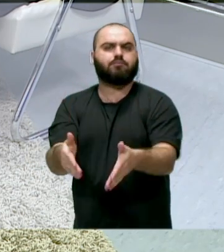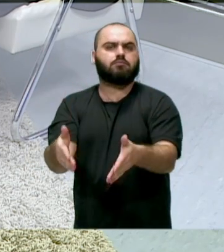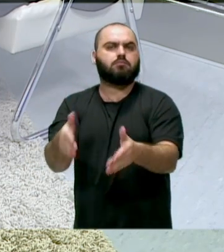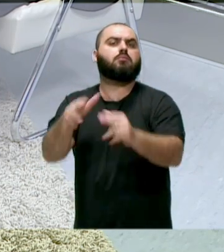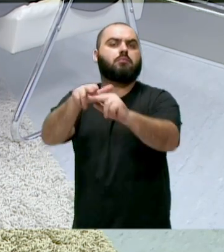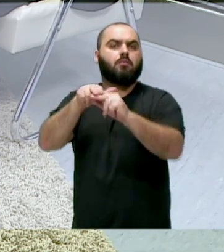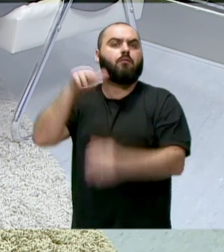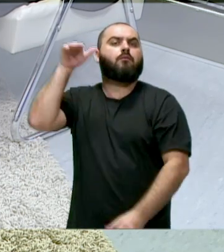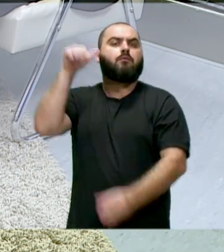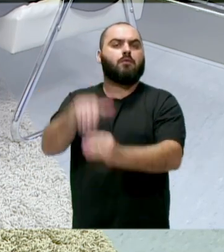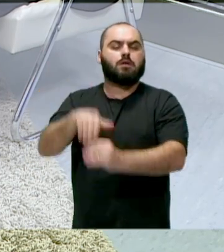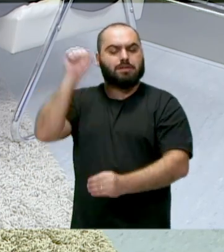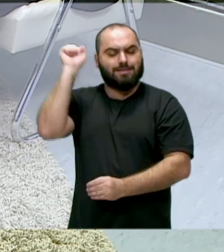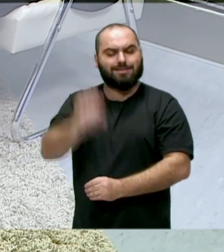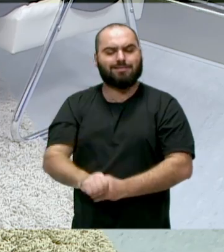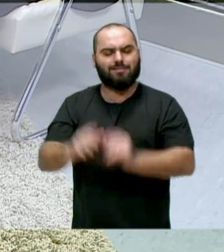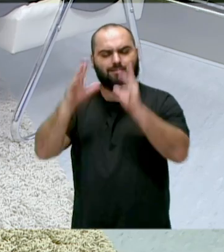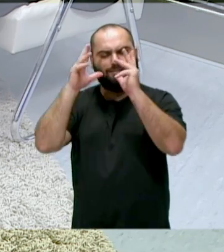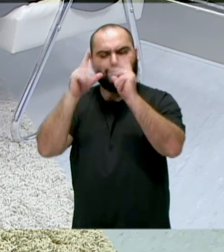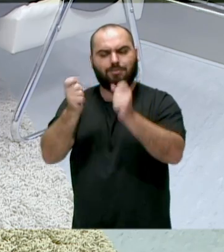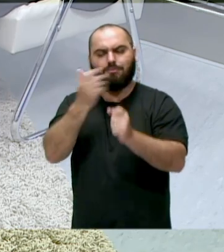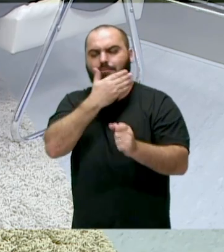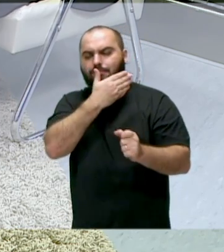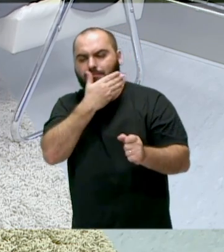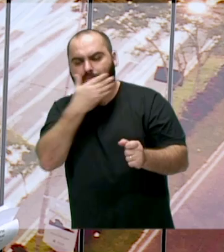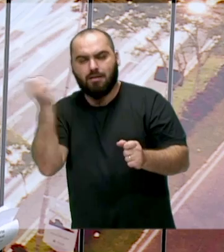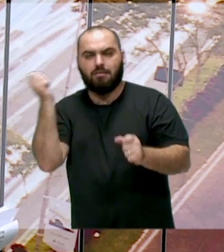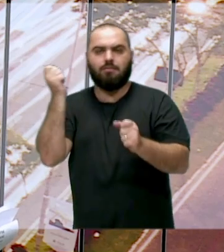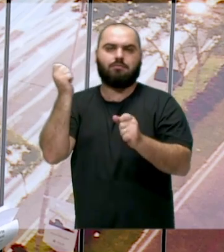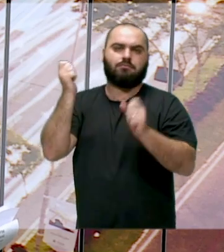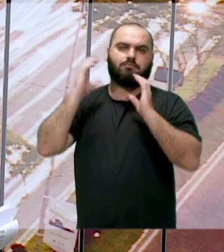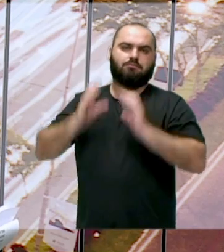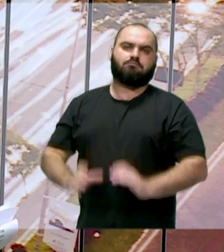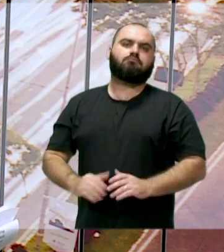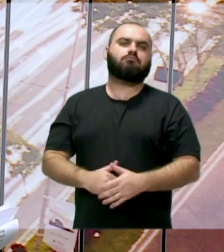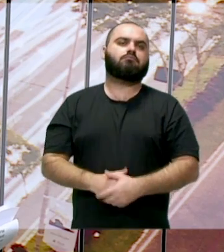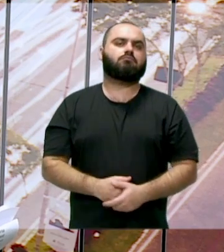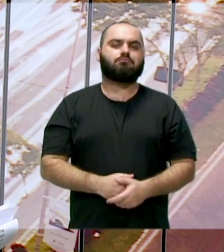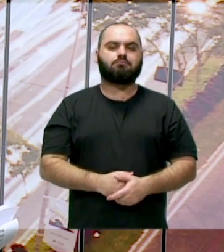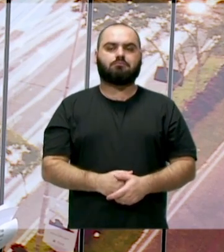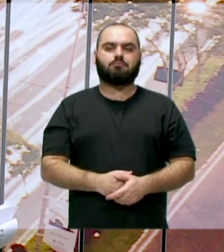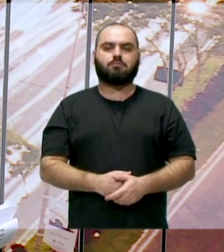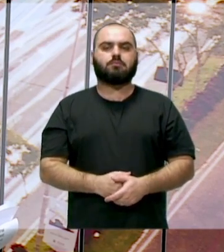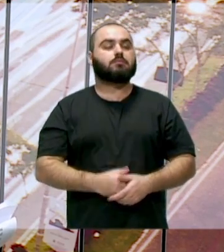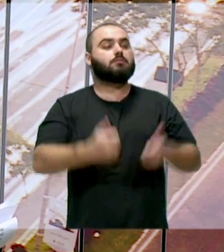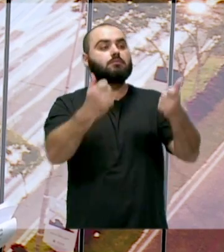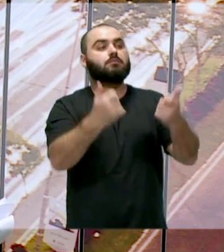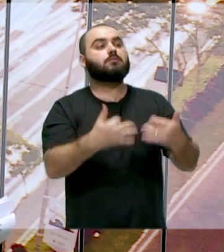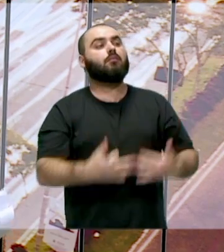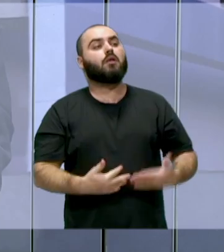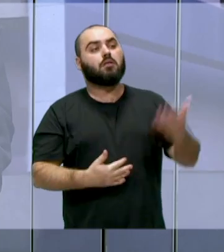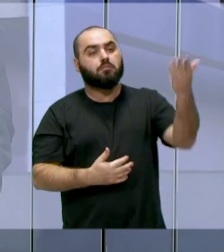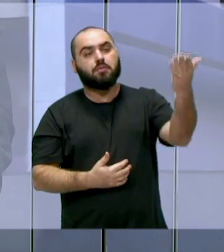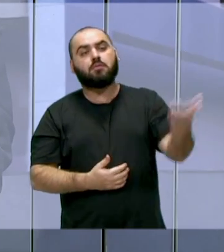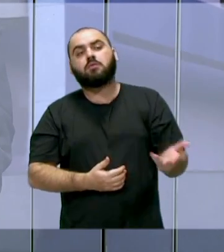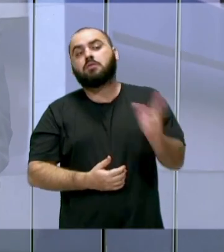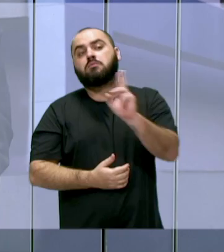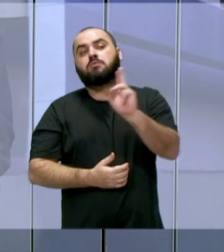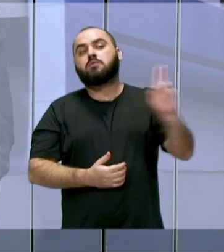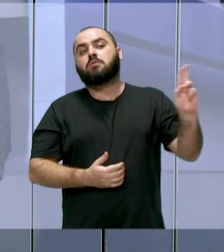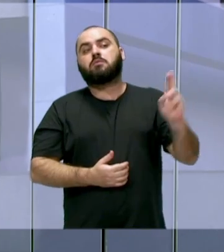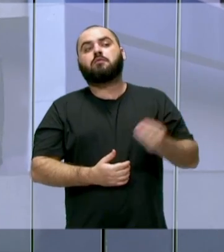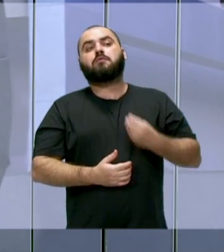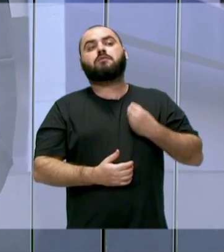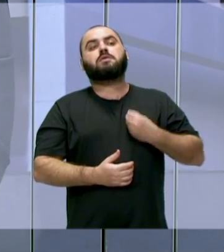aquilo que for de bem para o cidadão. Vereador, conta um pouquinho quem é Matheus Provés de Souza, Tolentino de Souza e